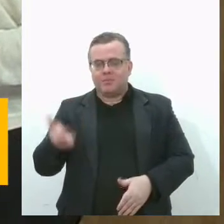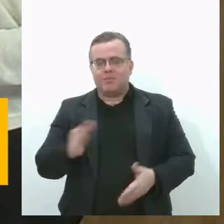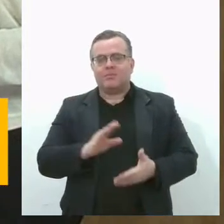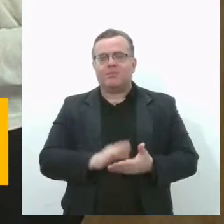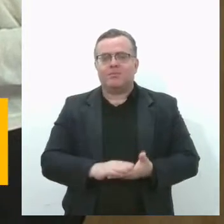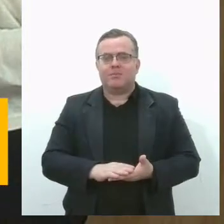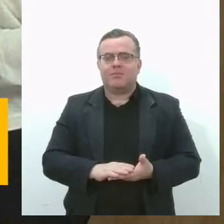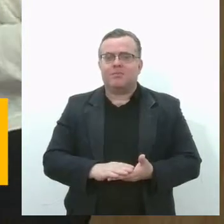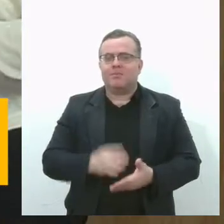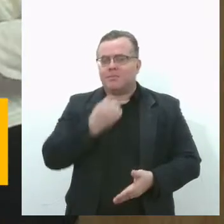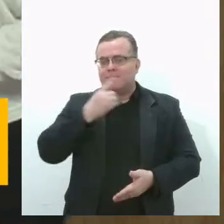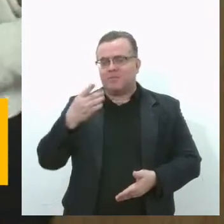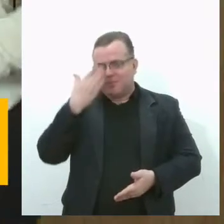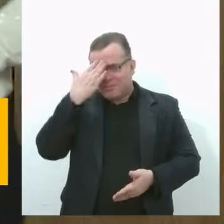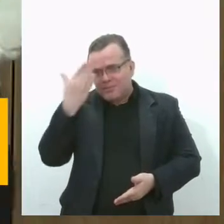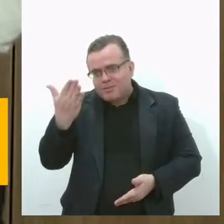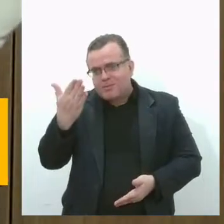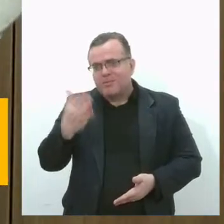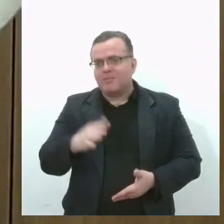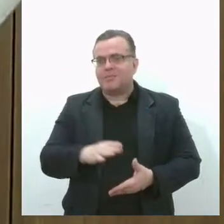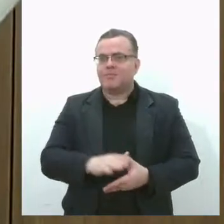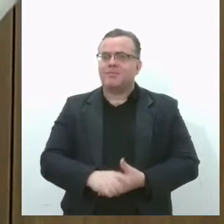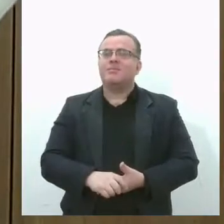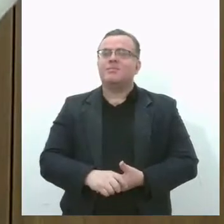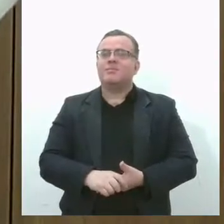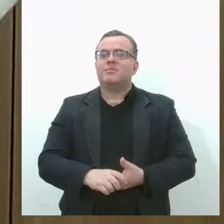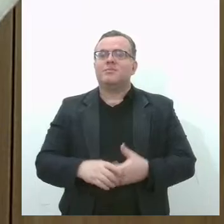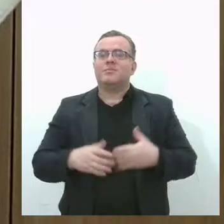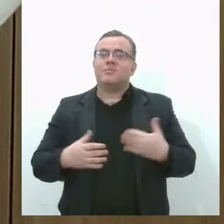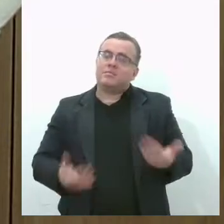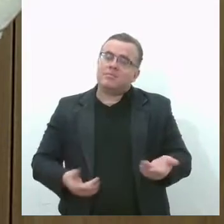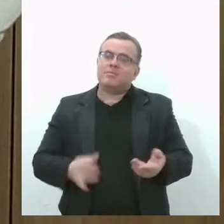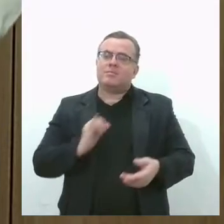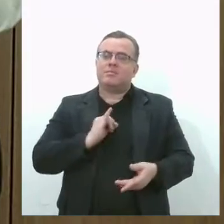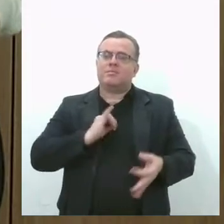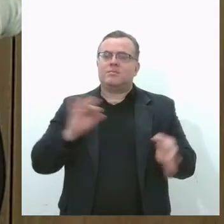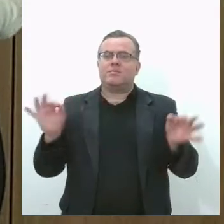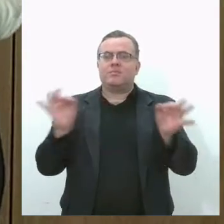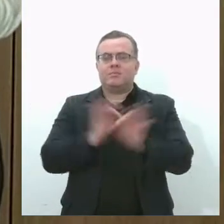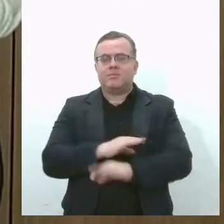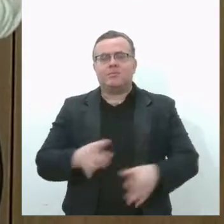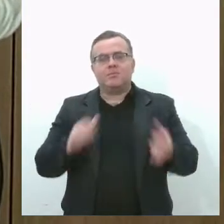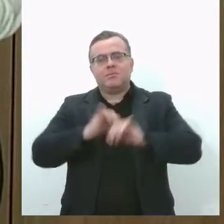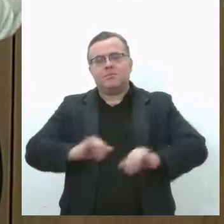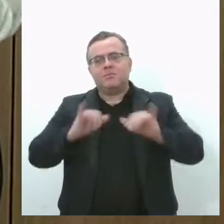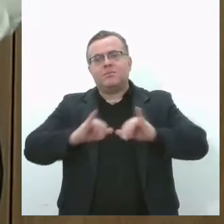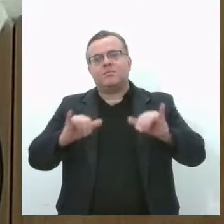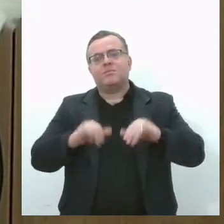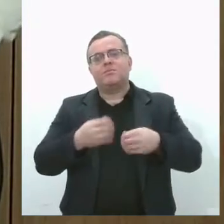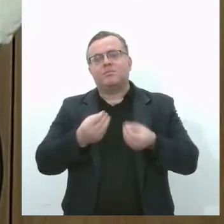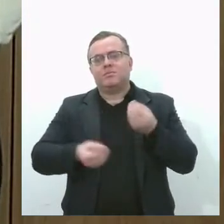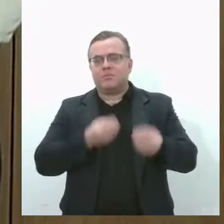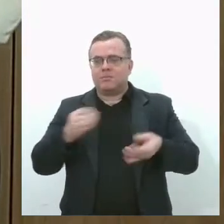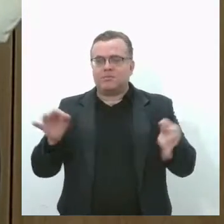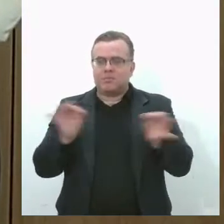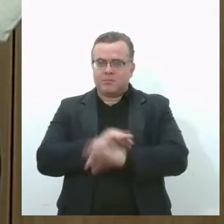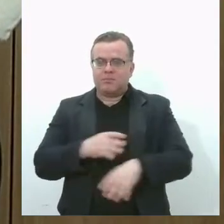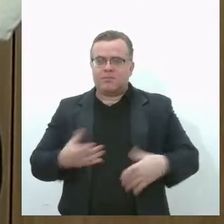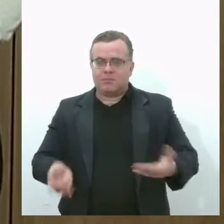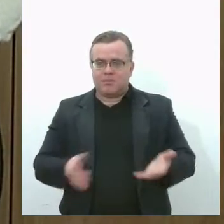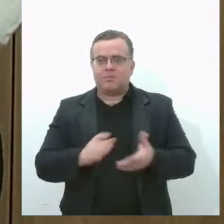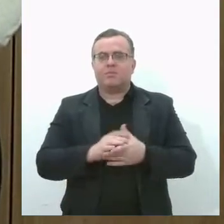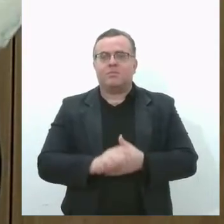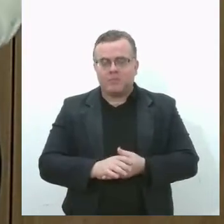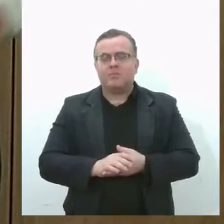Bom dia, obrigada. Obrigada. E depois do intervalo, as informações da Agência de Notícias Alese, e no quadro Ed